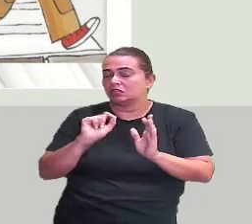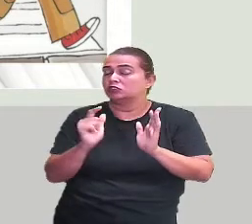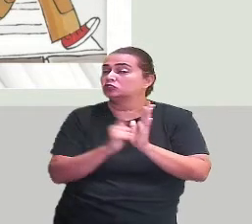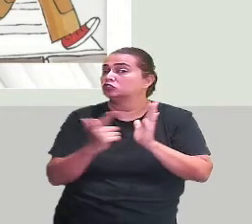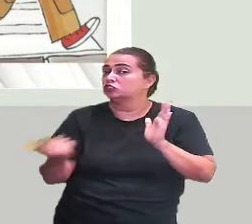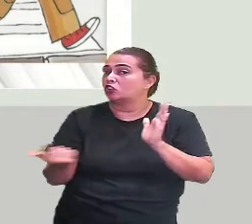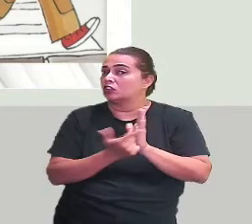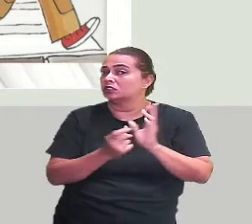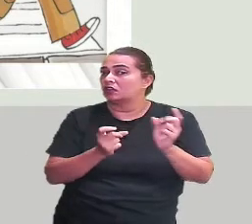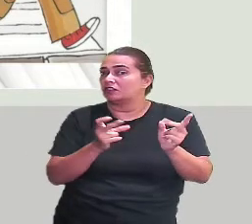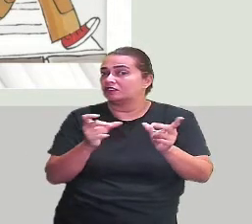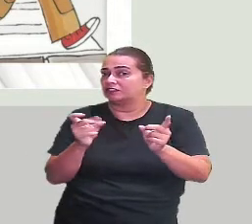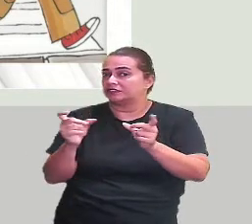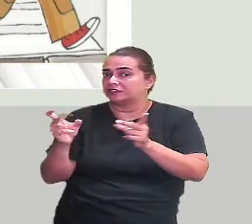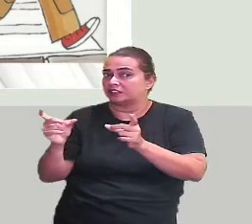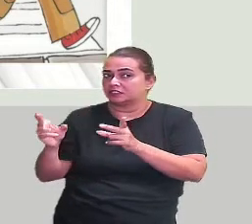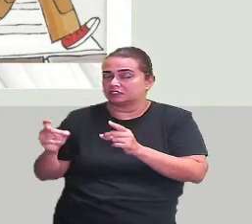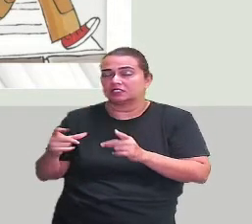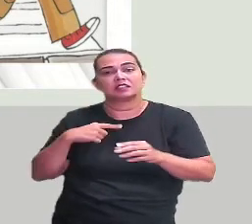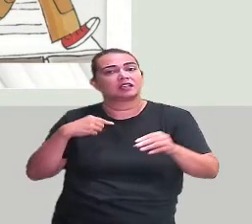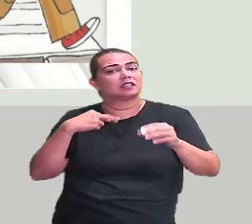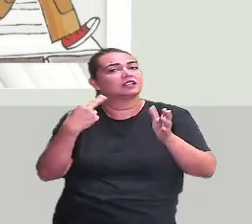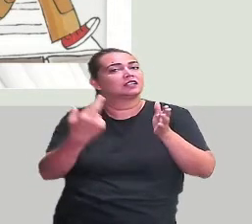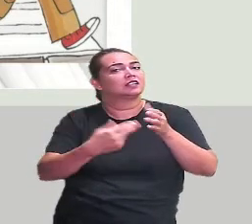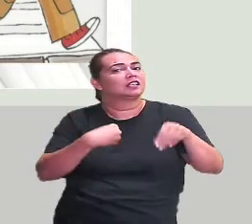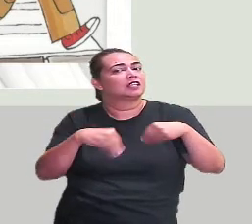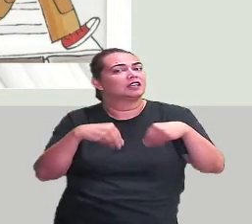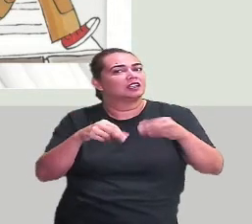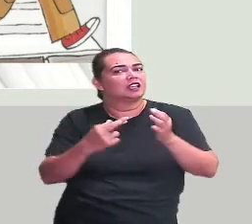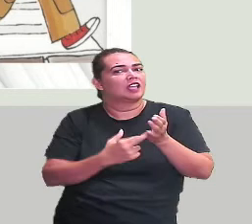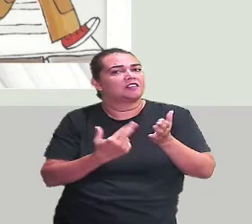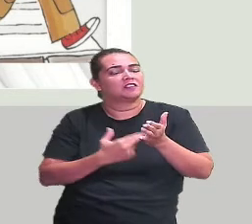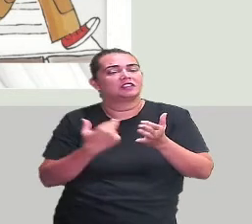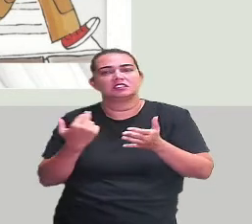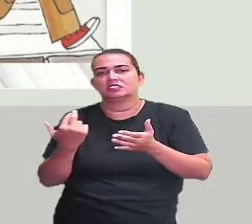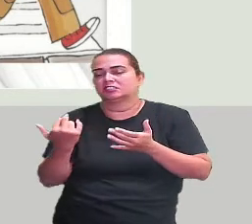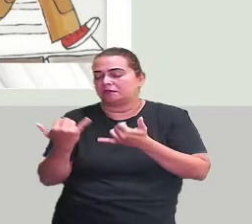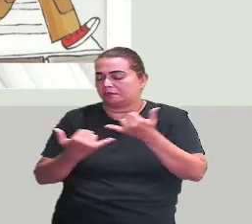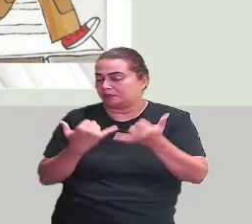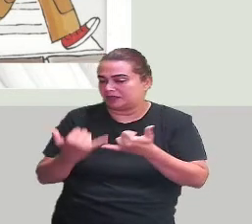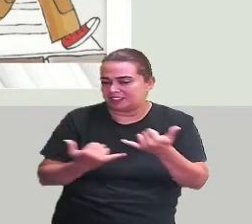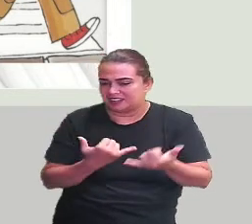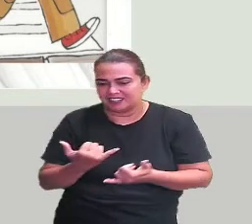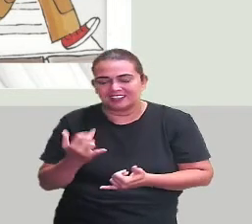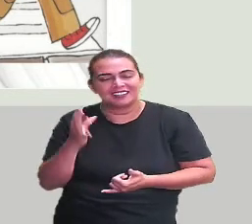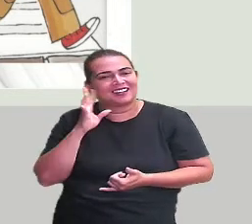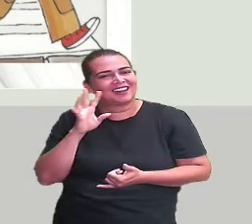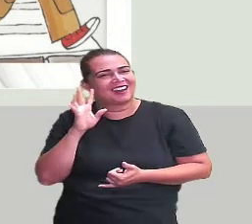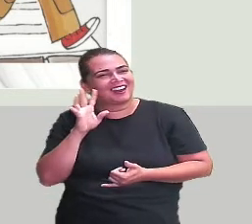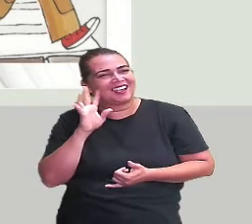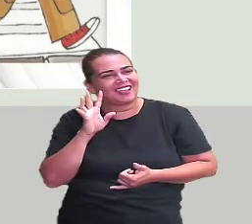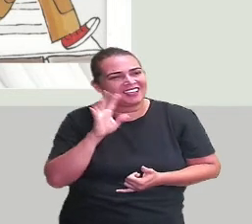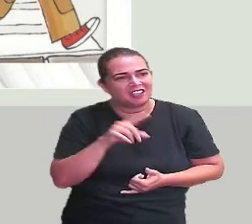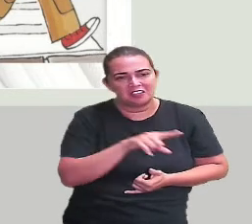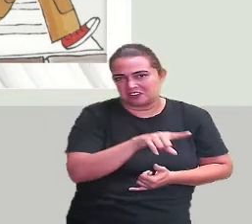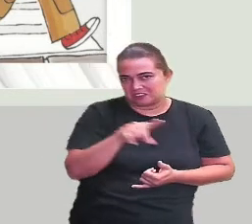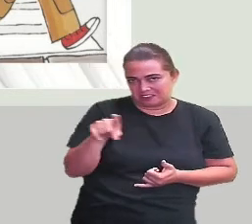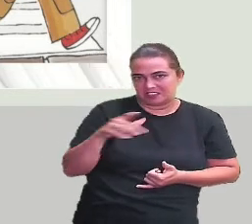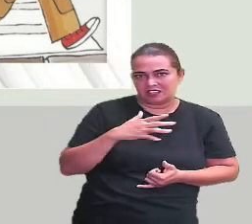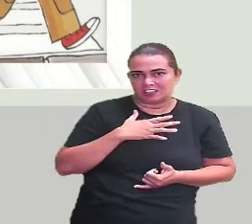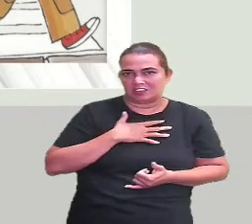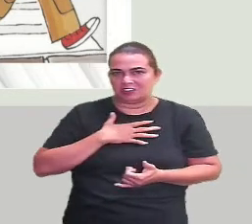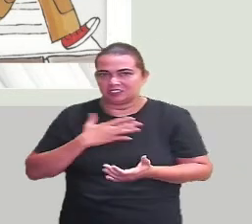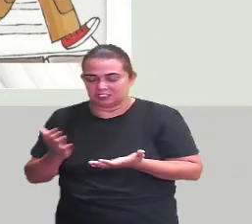e tem revistinhas e livrinhos e brinquedos. Ah, que legal. É tão bom, né? Quem aqui gosta de álbum? Eu